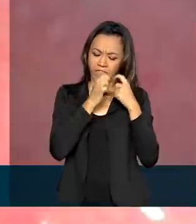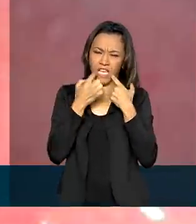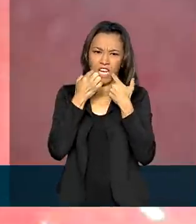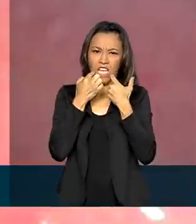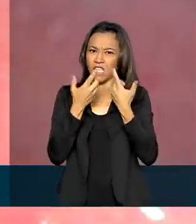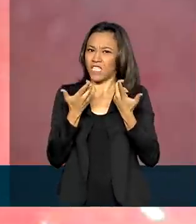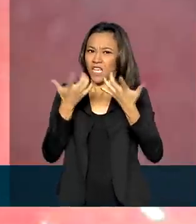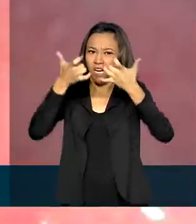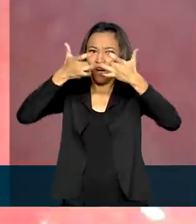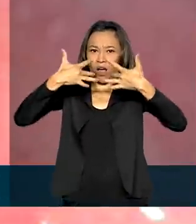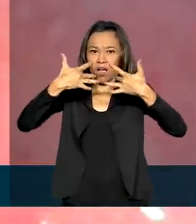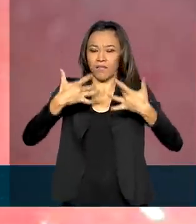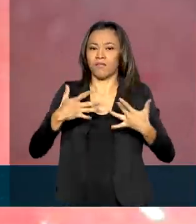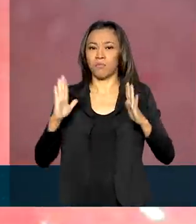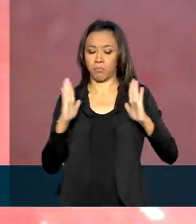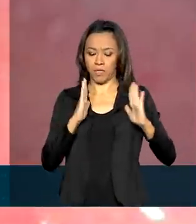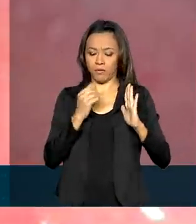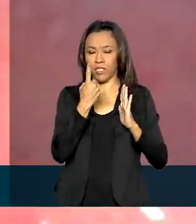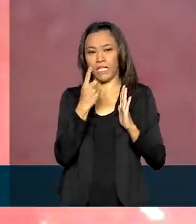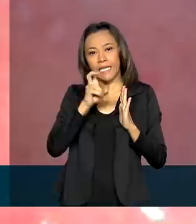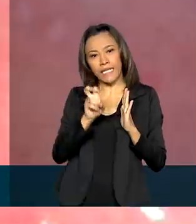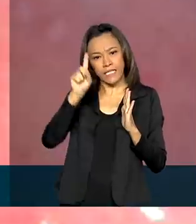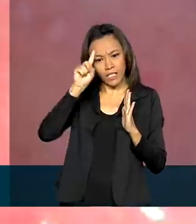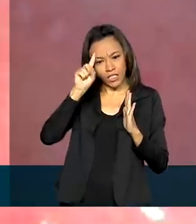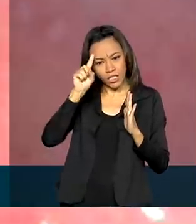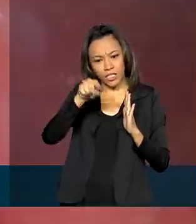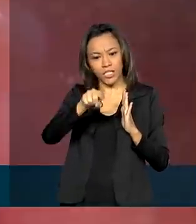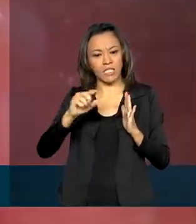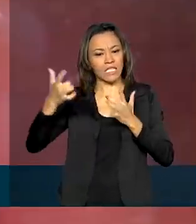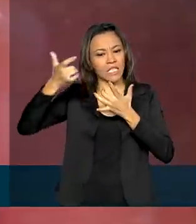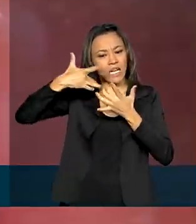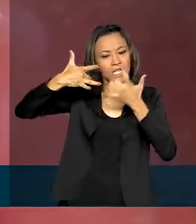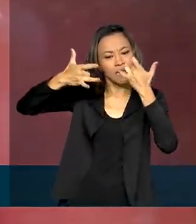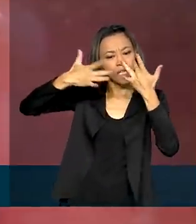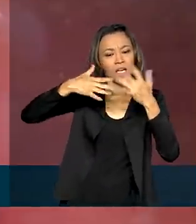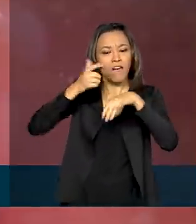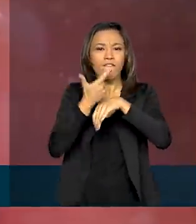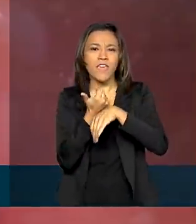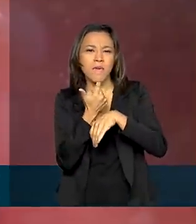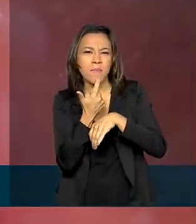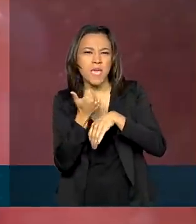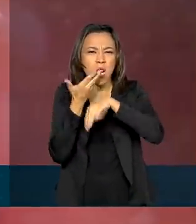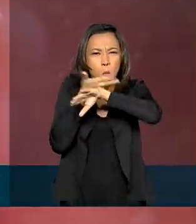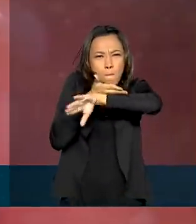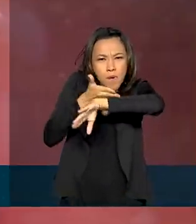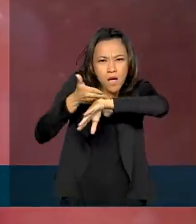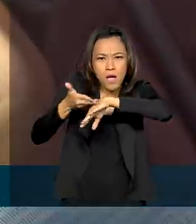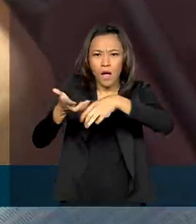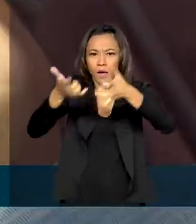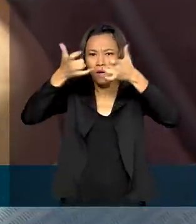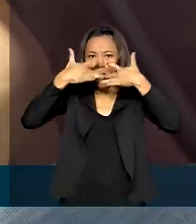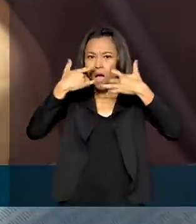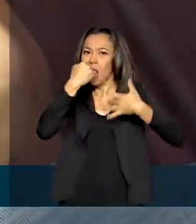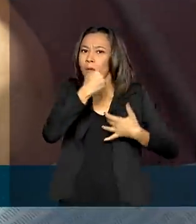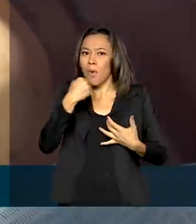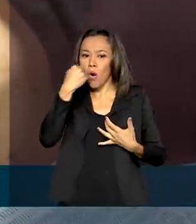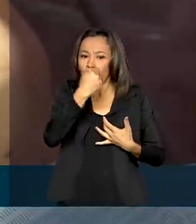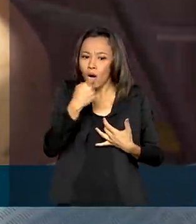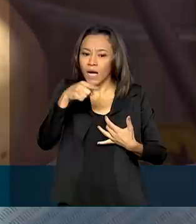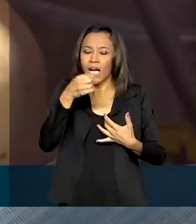cicatrizaram após 15 dias, manchas e placas vermelhas ou esbranquiçadas na boca e